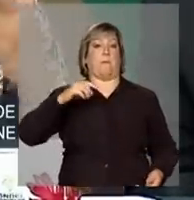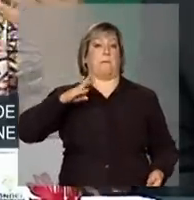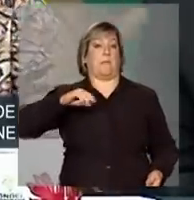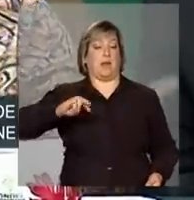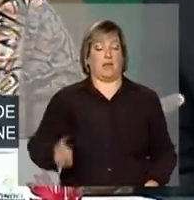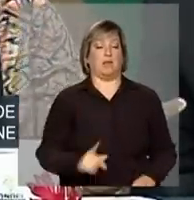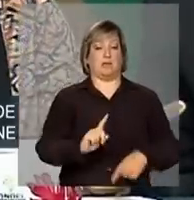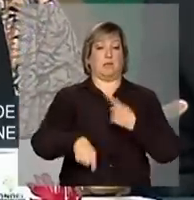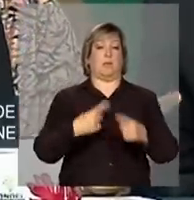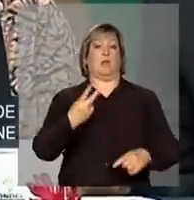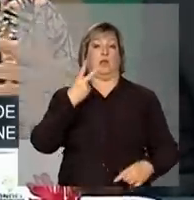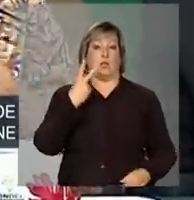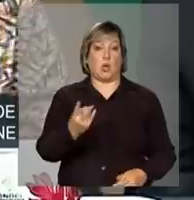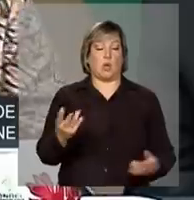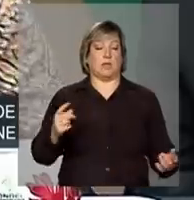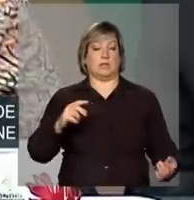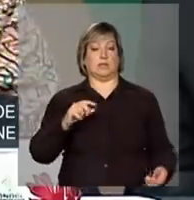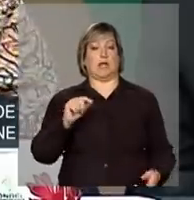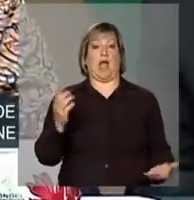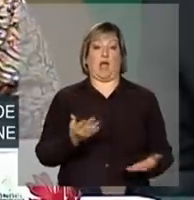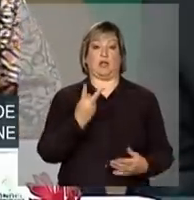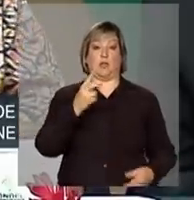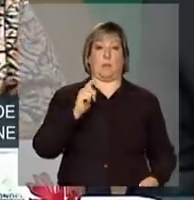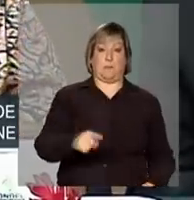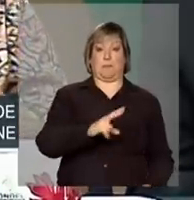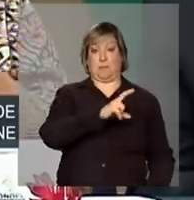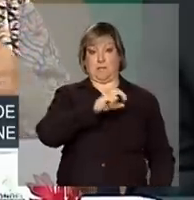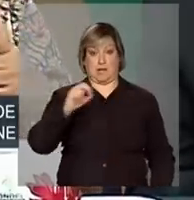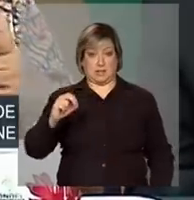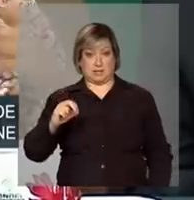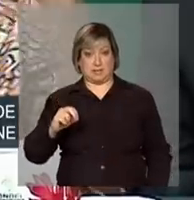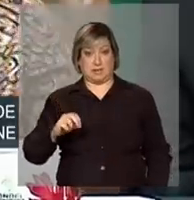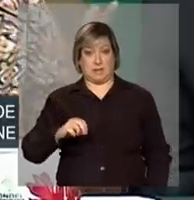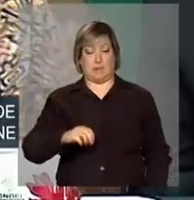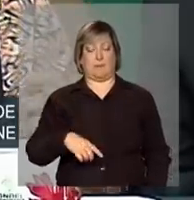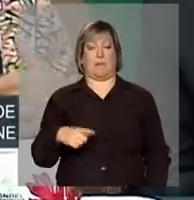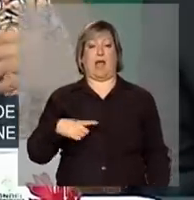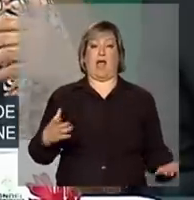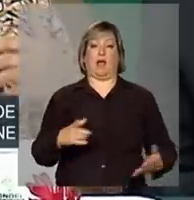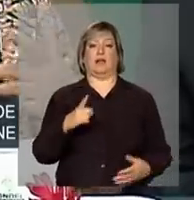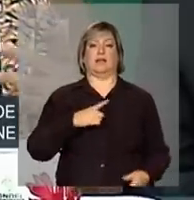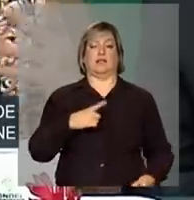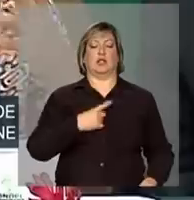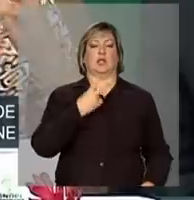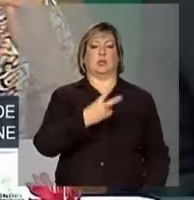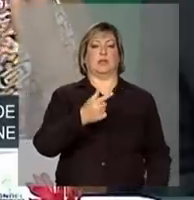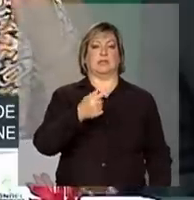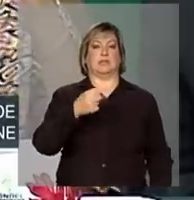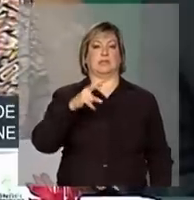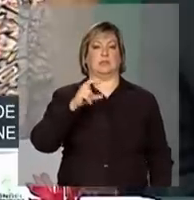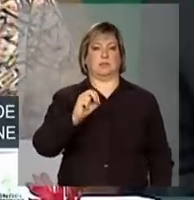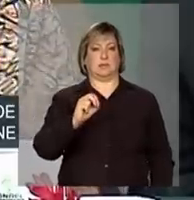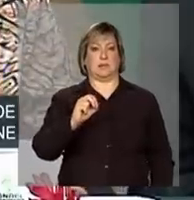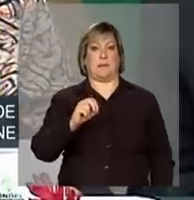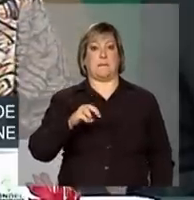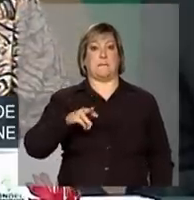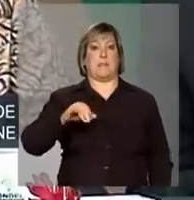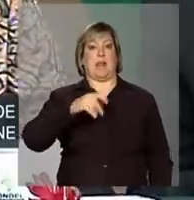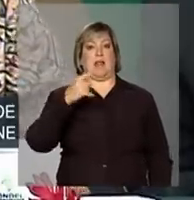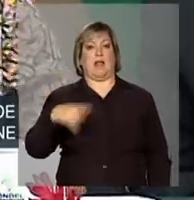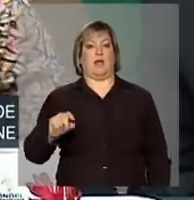aí fomos para dois e quinhentos, agora estamos em dois, é, Nós vamos colocar mais